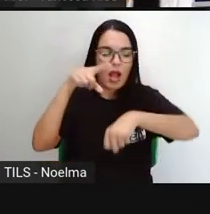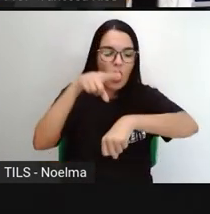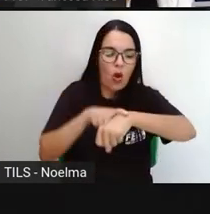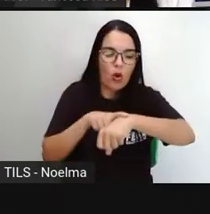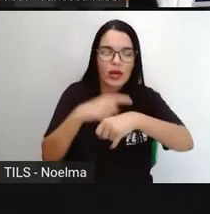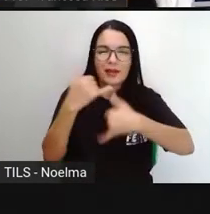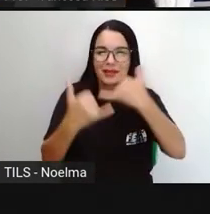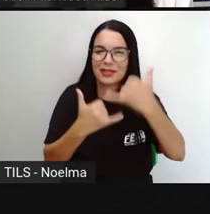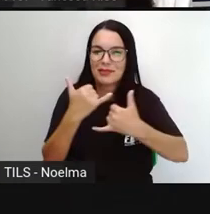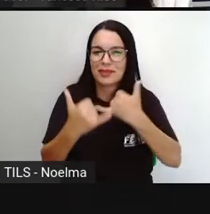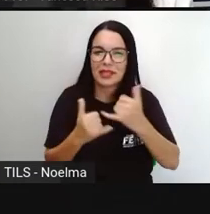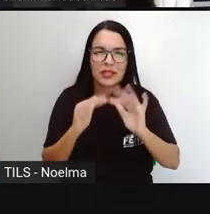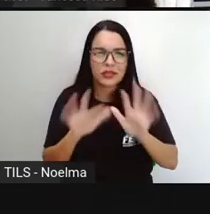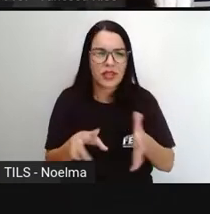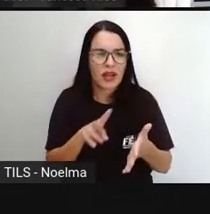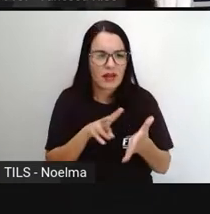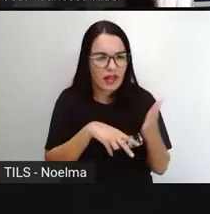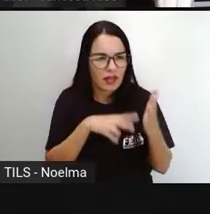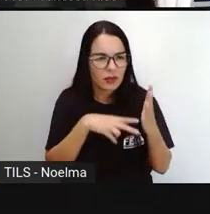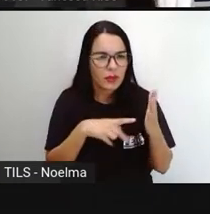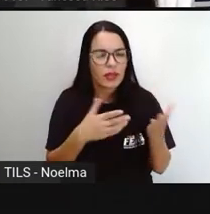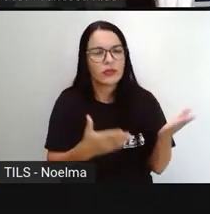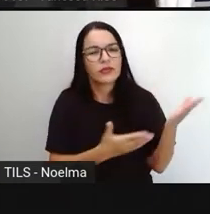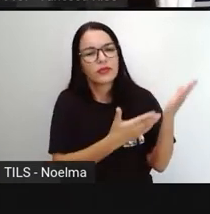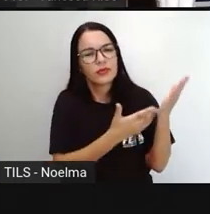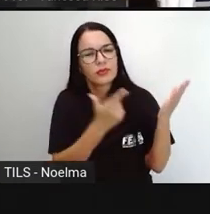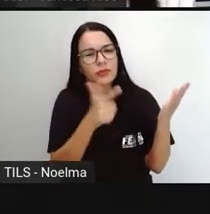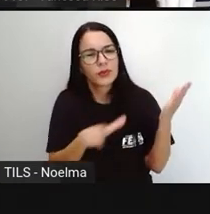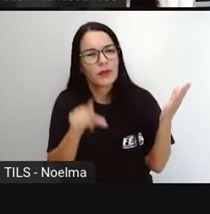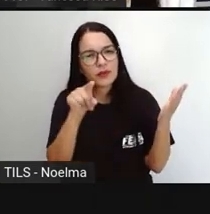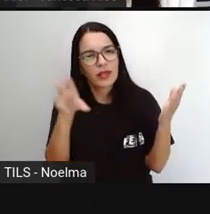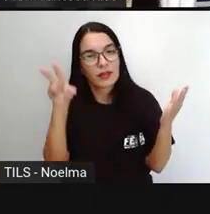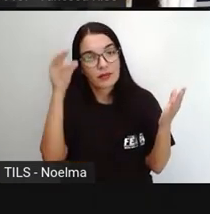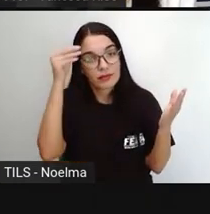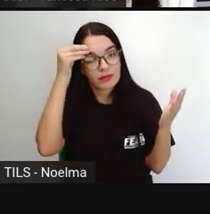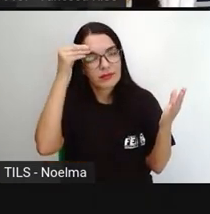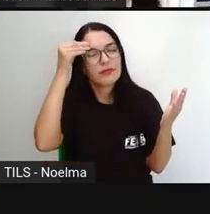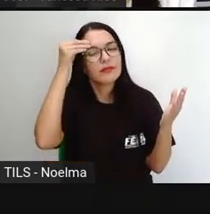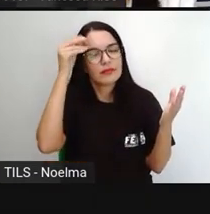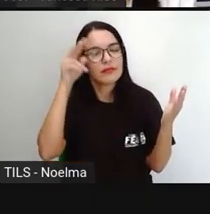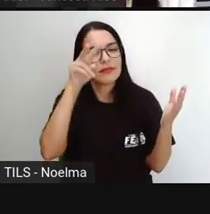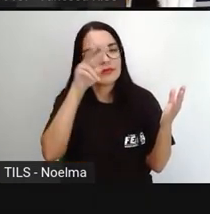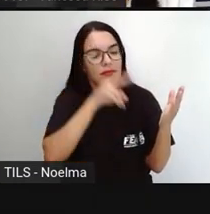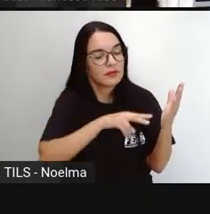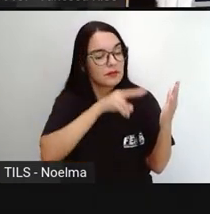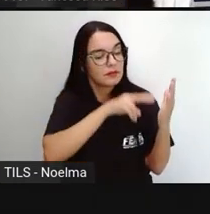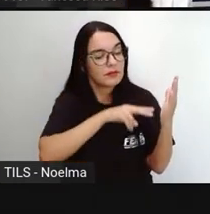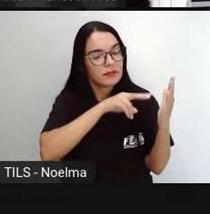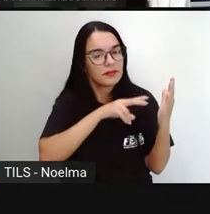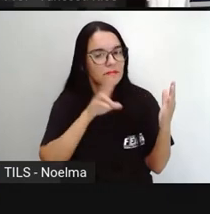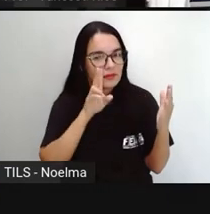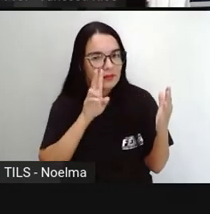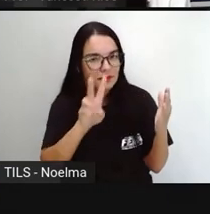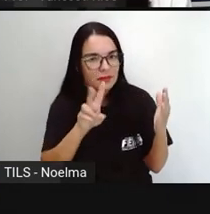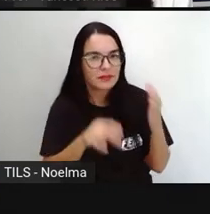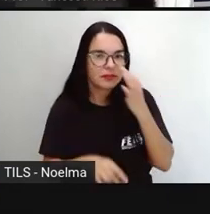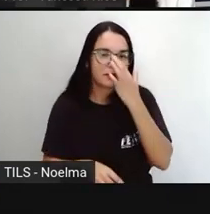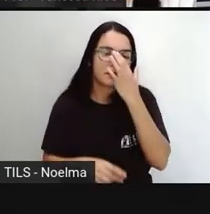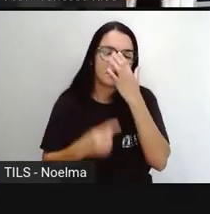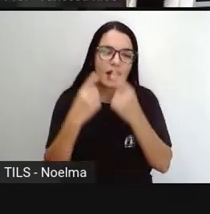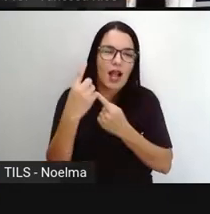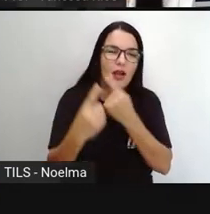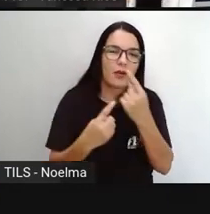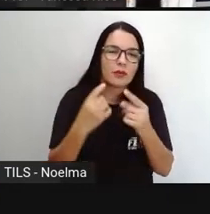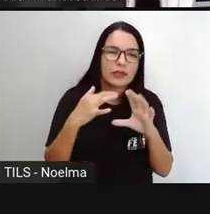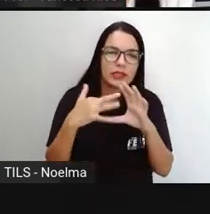leitura numa aula anterior, mas a Pró traz aqui novamente para a gente observar algumas características que a gente